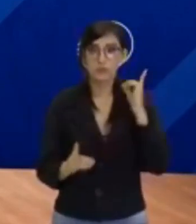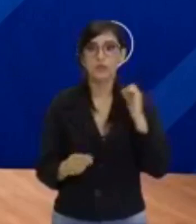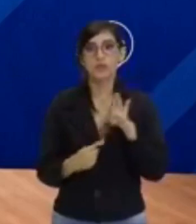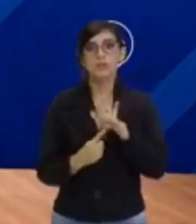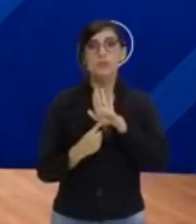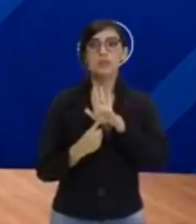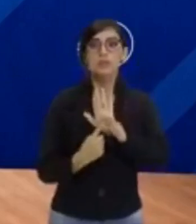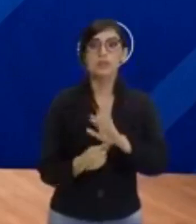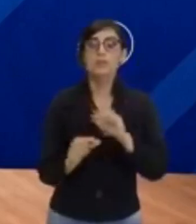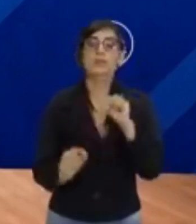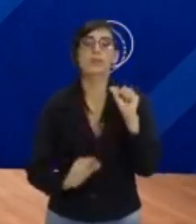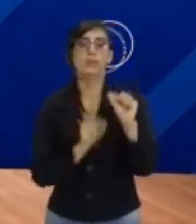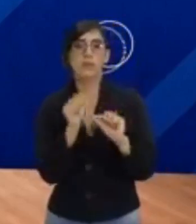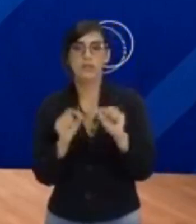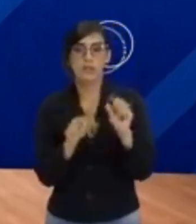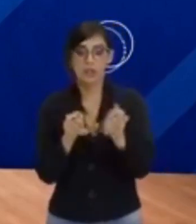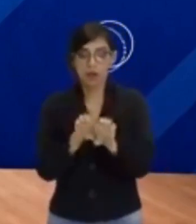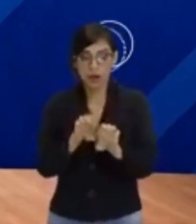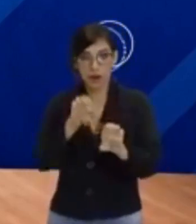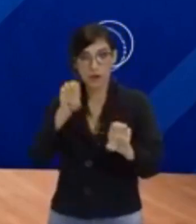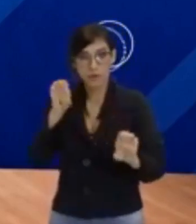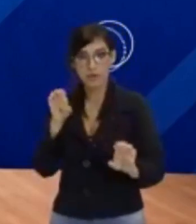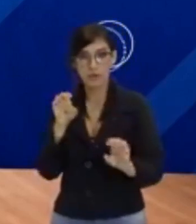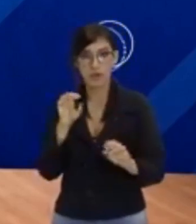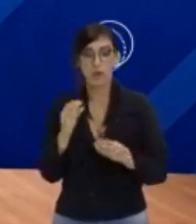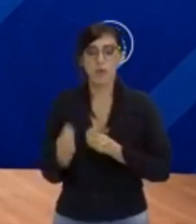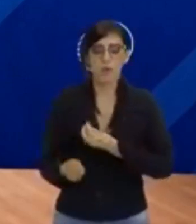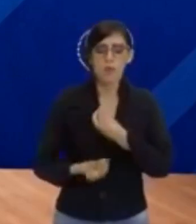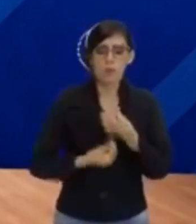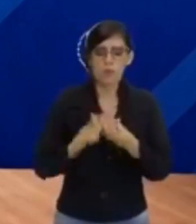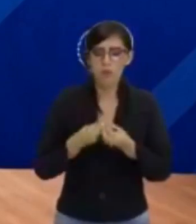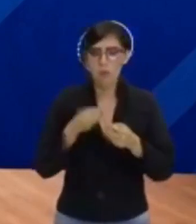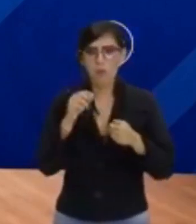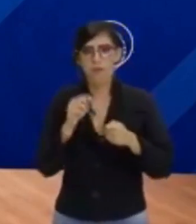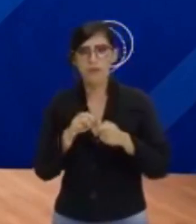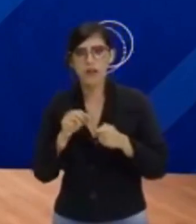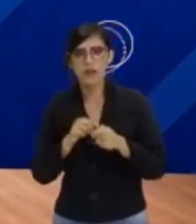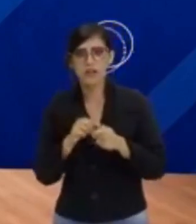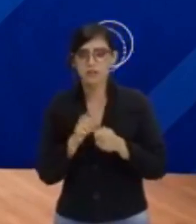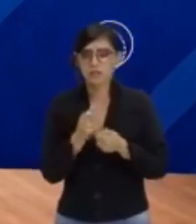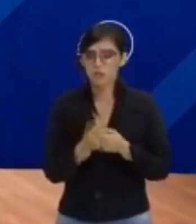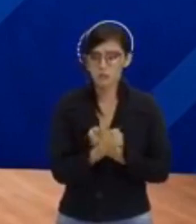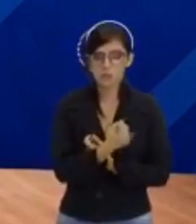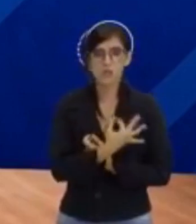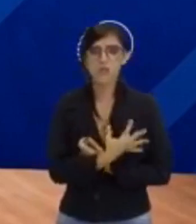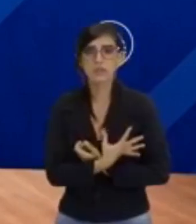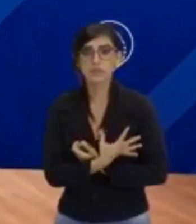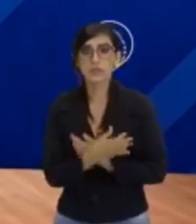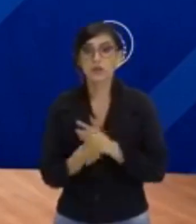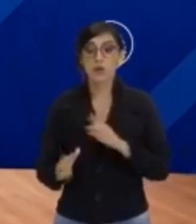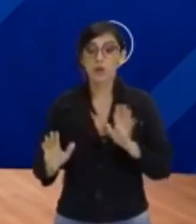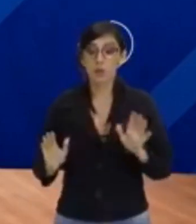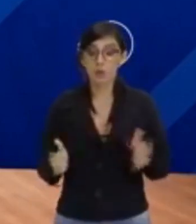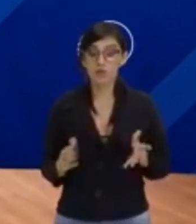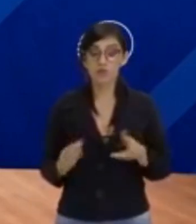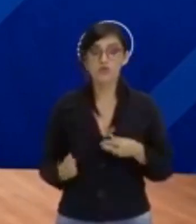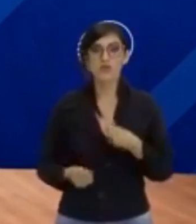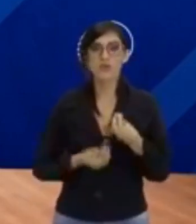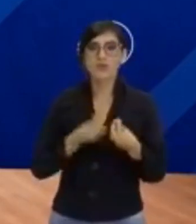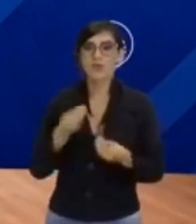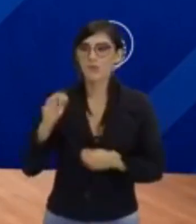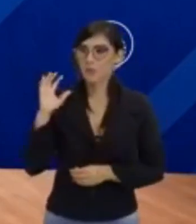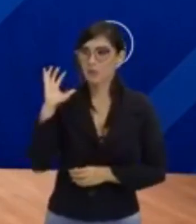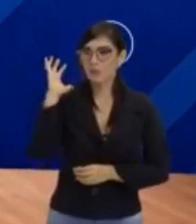a equação, como ela funciona, Quem são os elementos dela. E hoje nós vamos discutir justamente como resolver